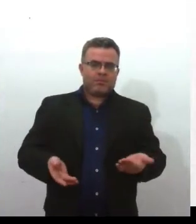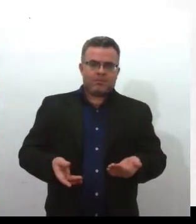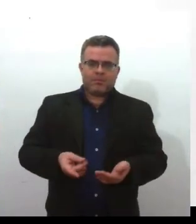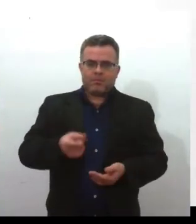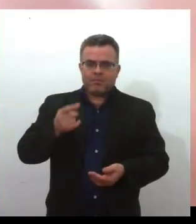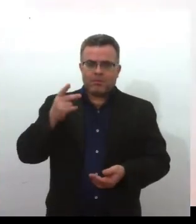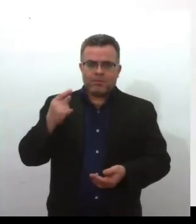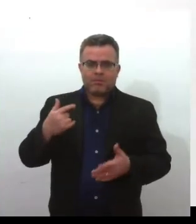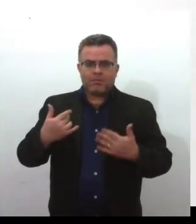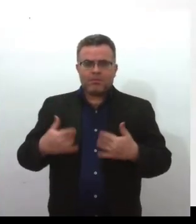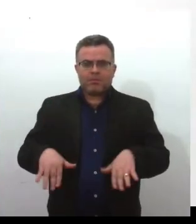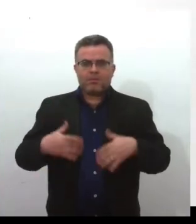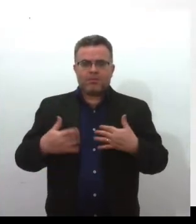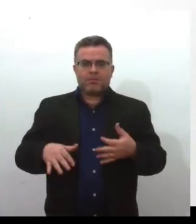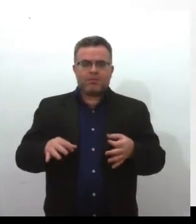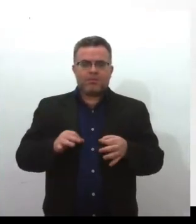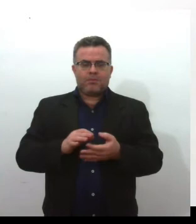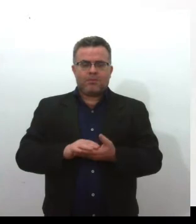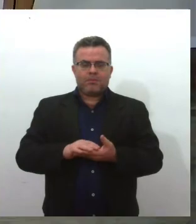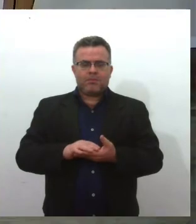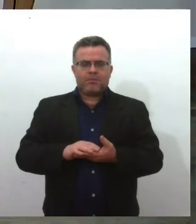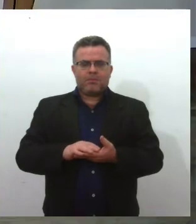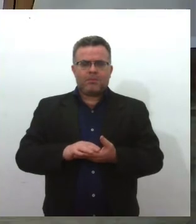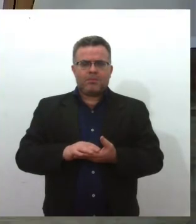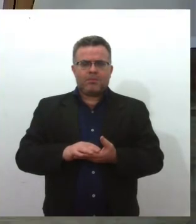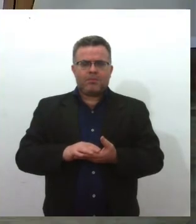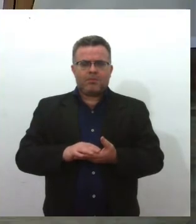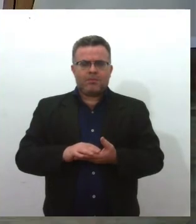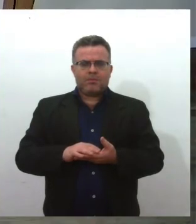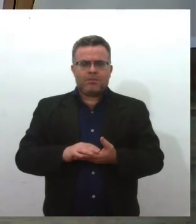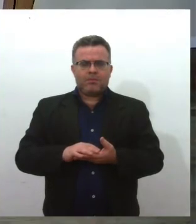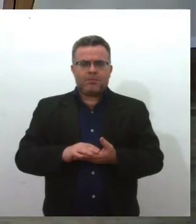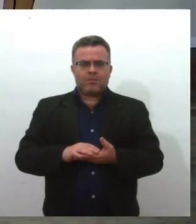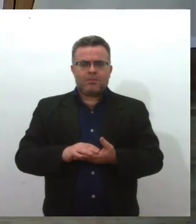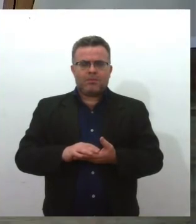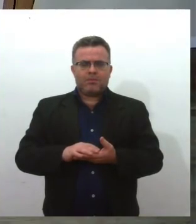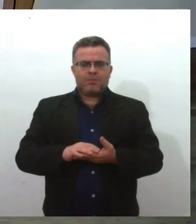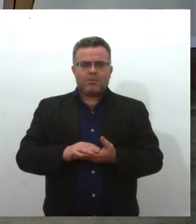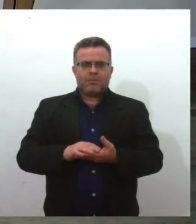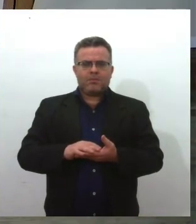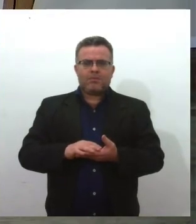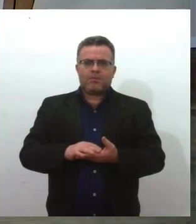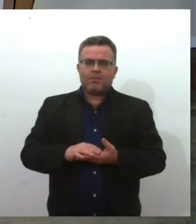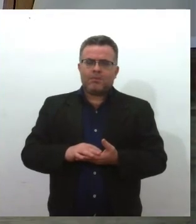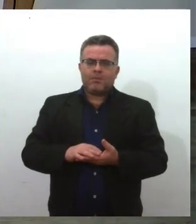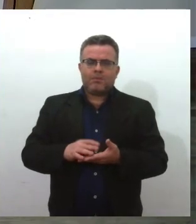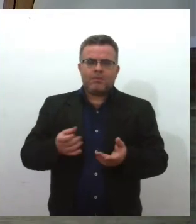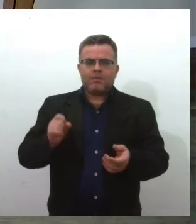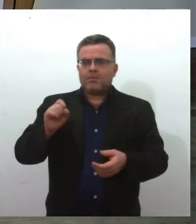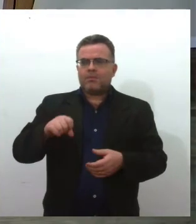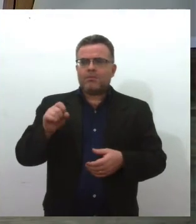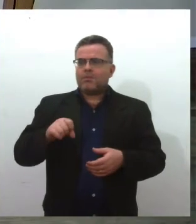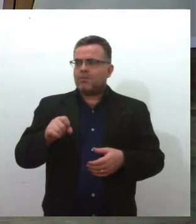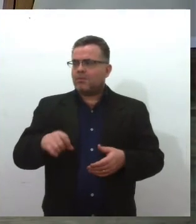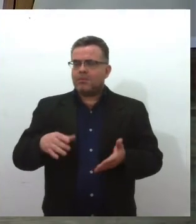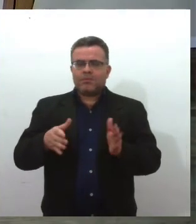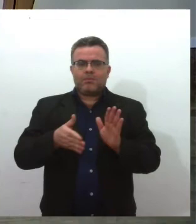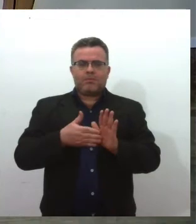maravilhoso. Jeruzi. Eu acho. estou... Sim, sim, sim. Ela está fazendo